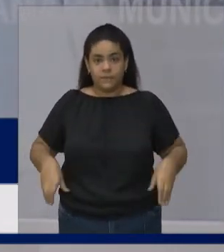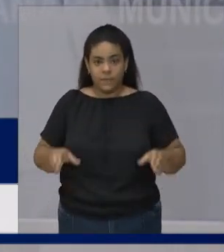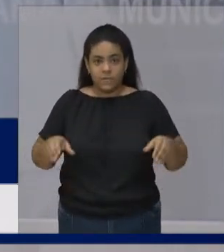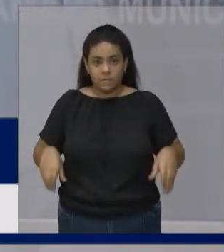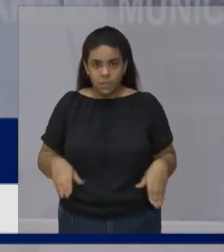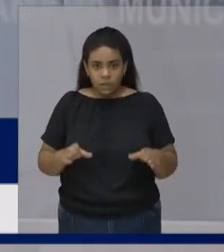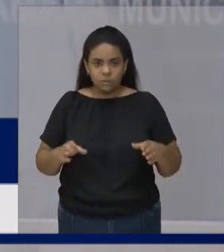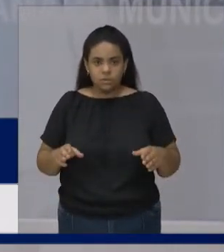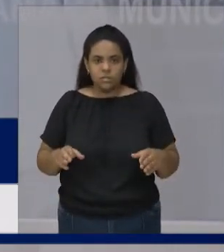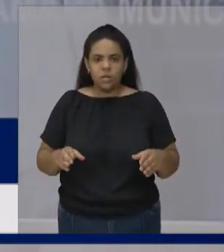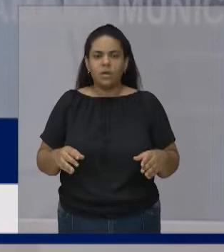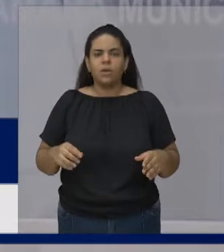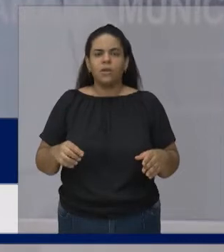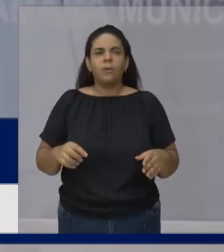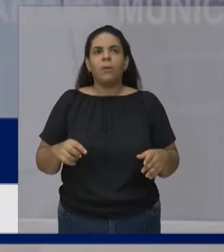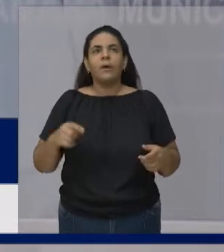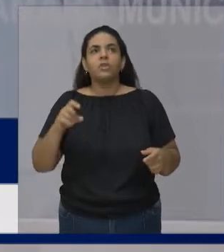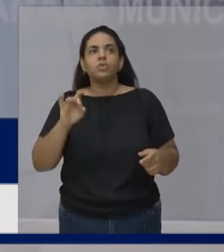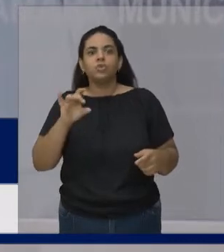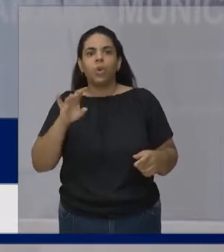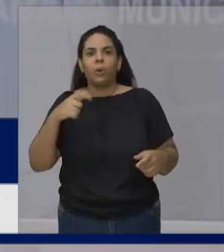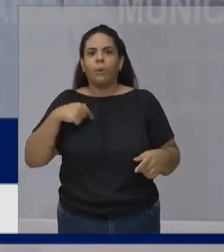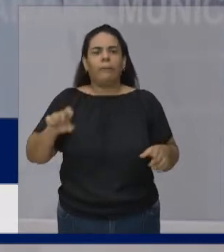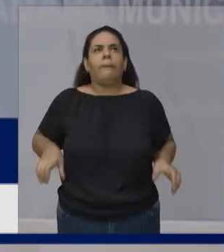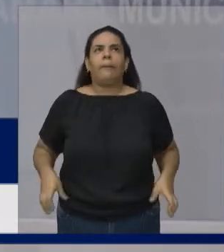Pare um pouquinho Onde você está E olhe do lado